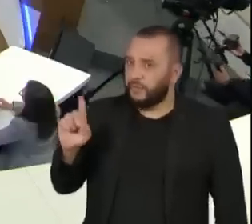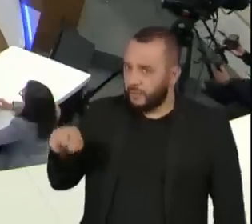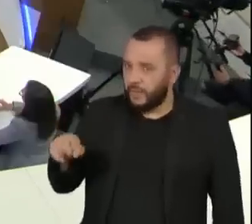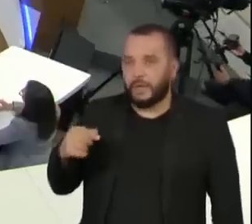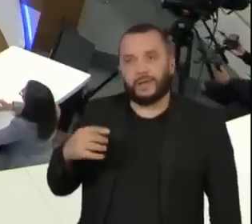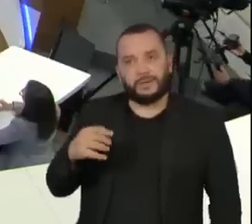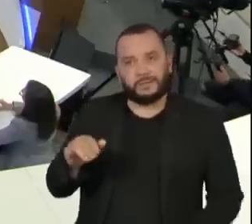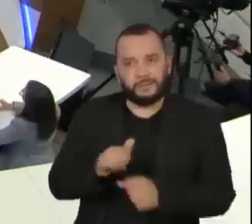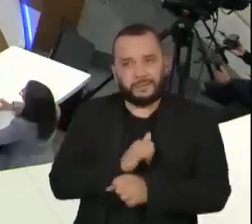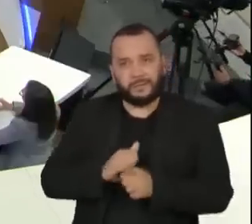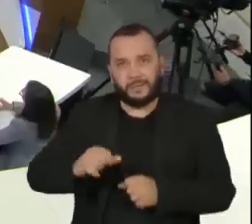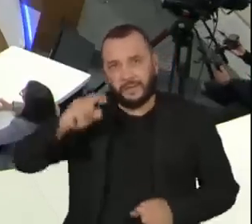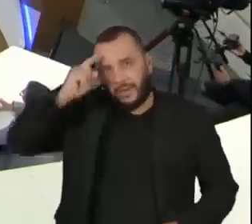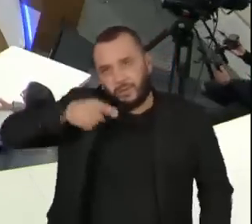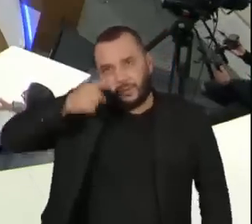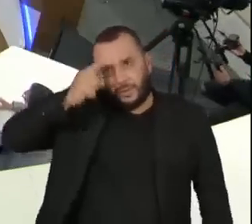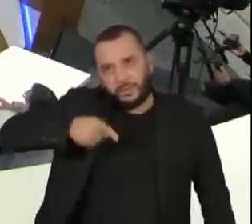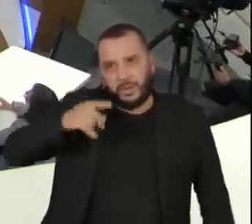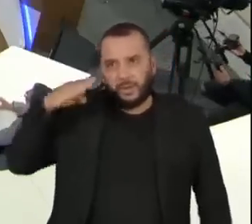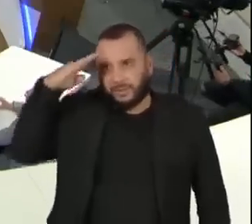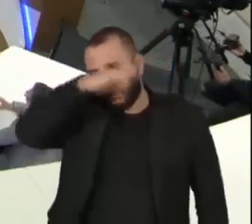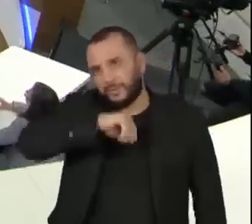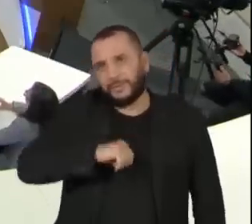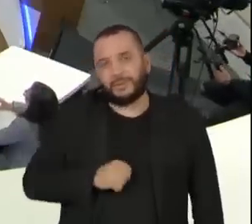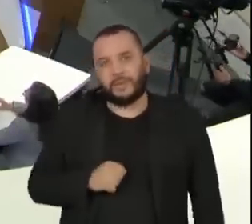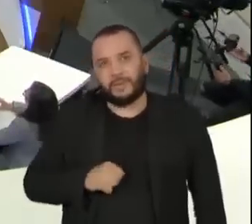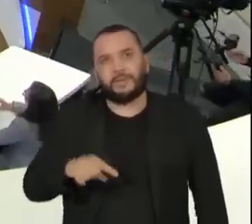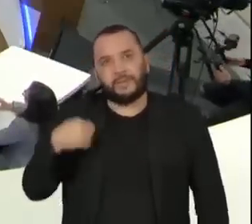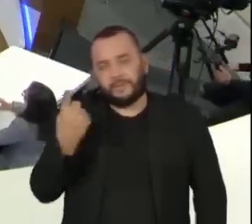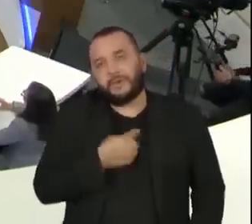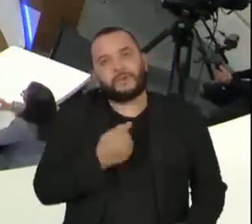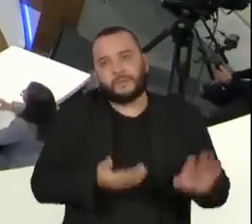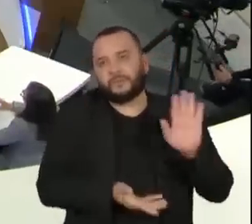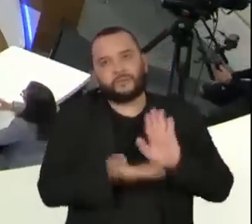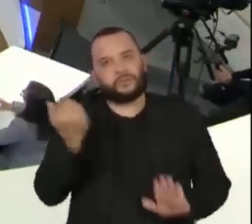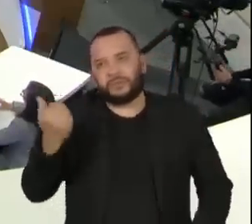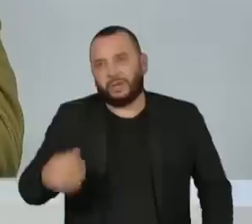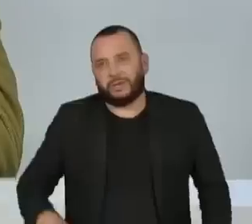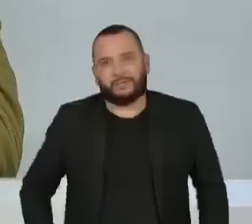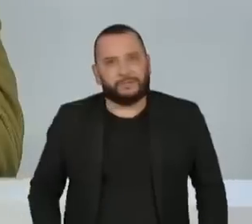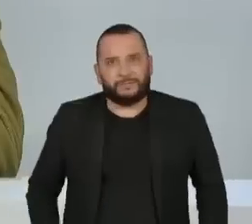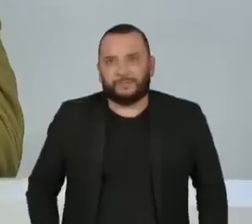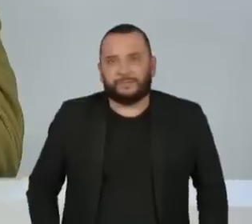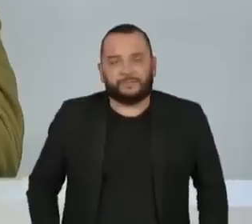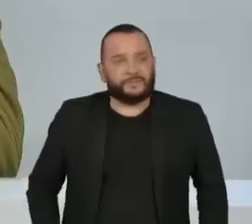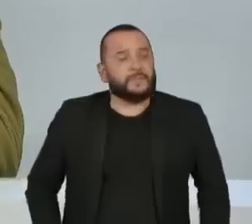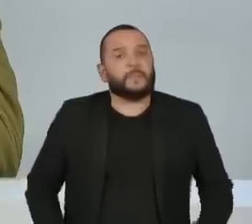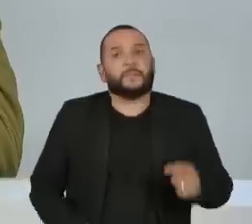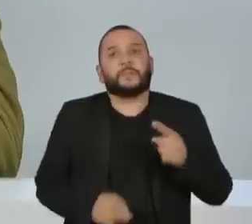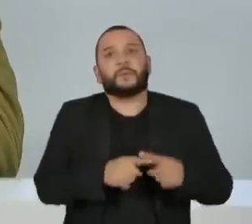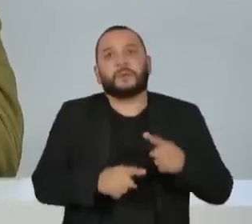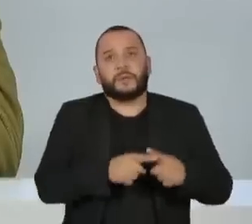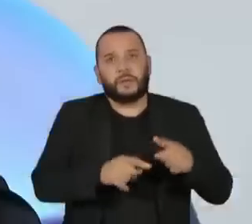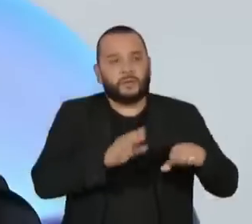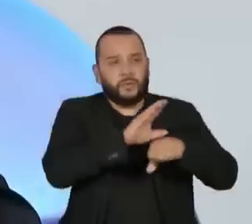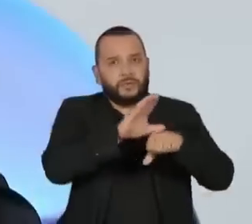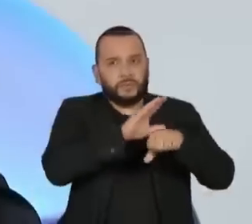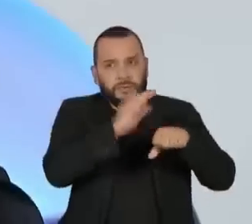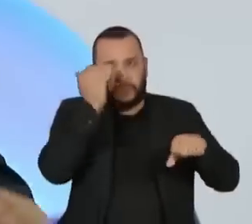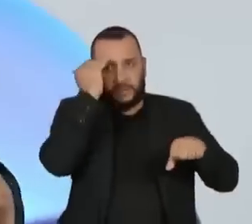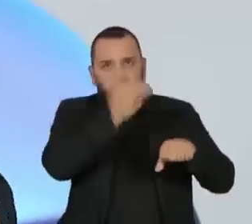autoritário, deste entulho bolsonarista, que nós vamos remover. Para quê? Para cumprir a Constituição.